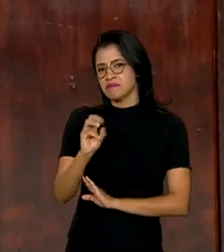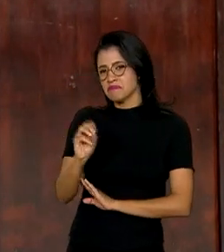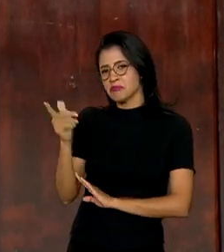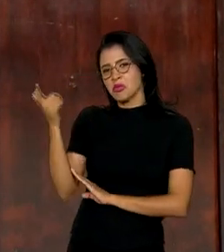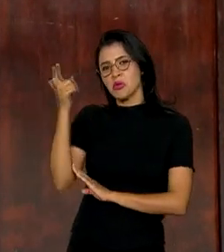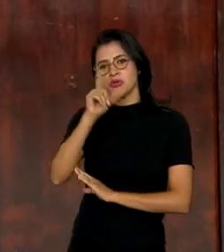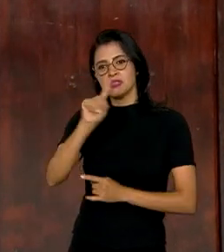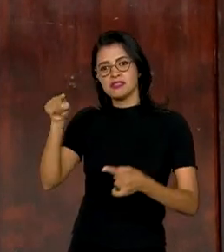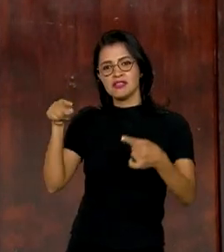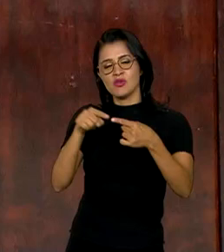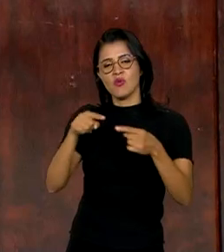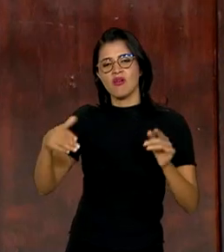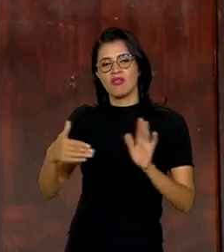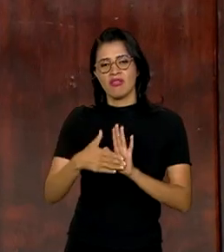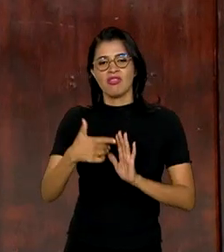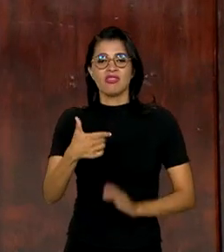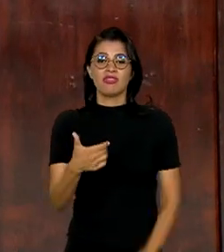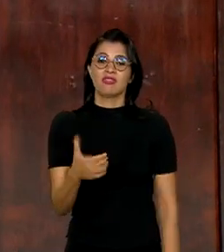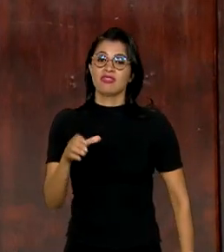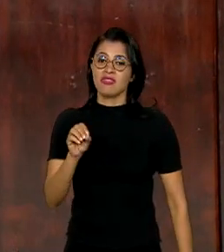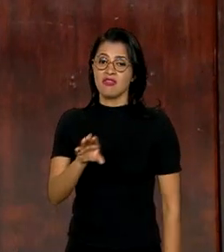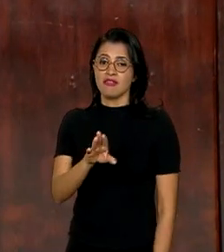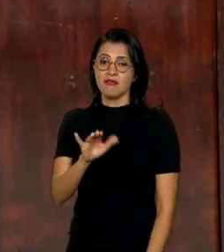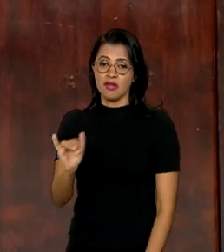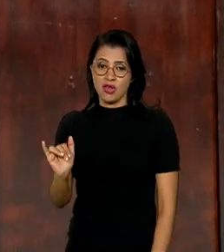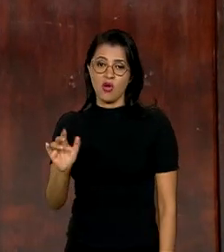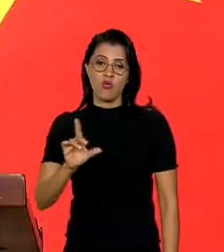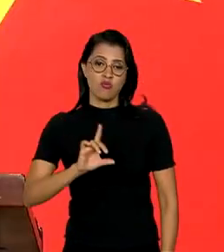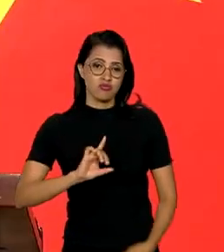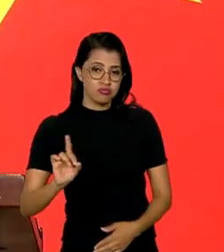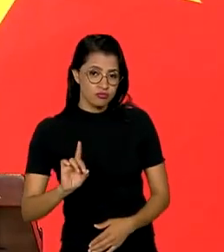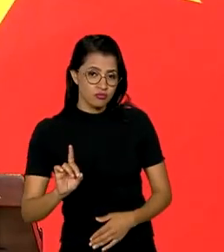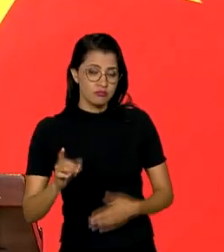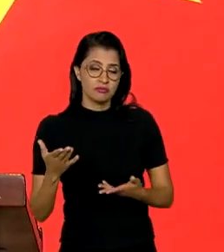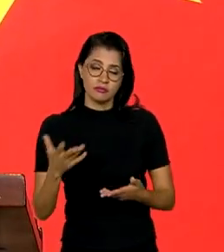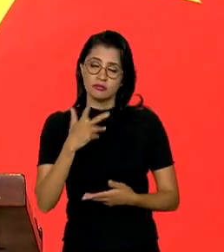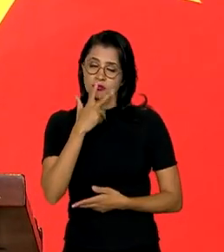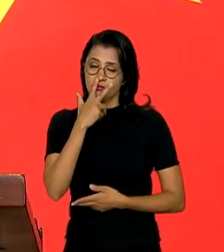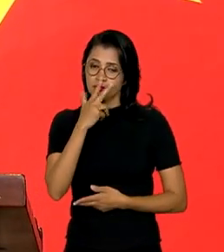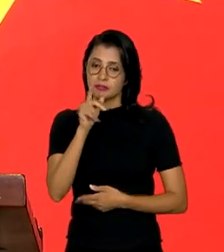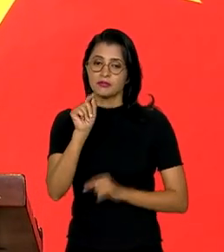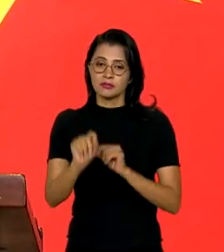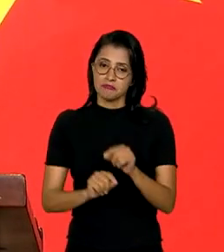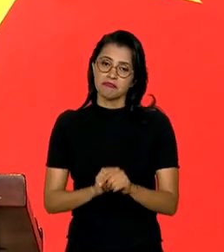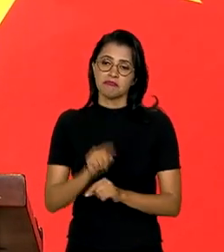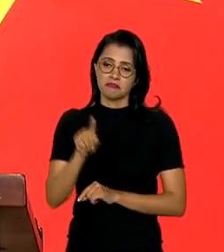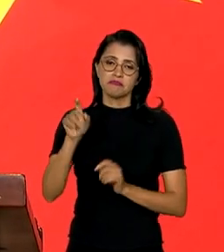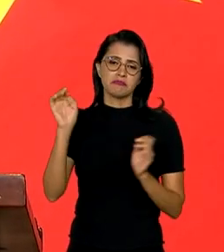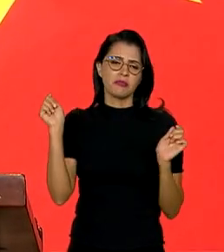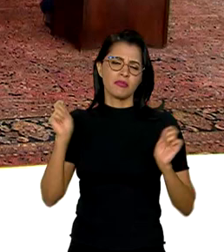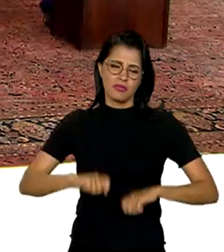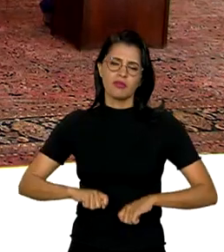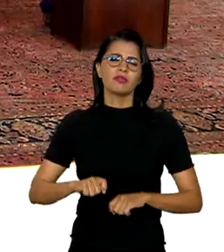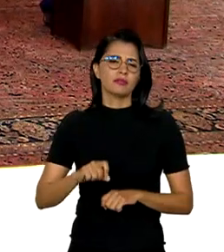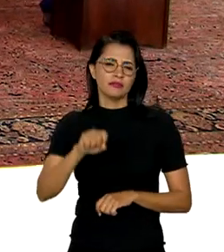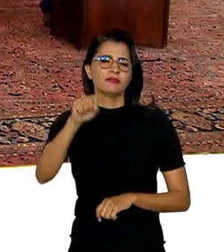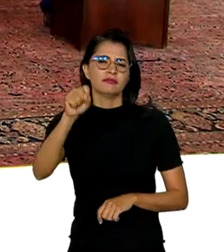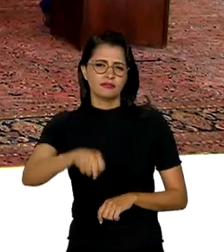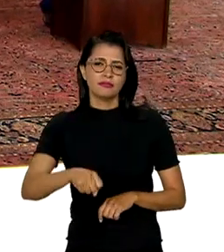chegamos a 10 bilhões de dólares. E eu acho que é plenamente possível.